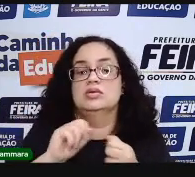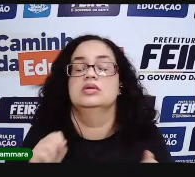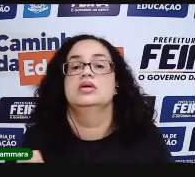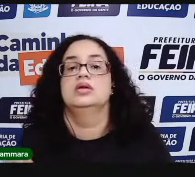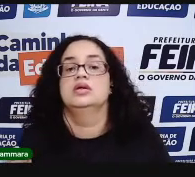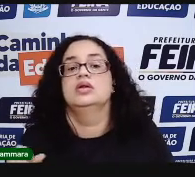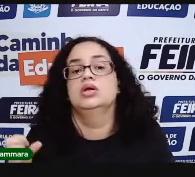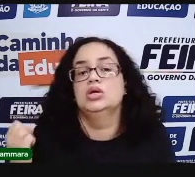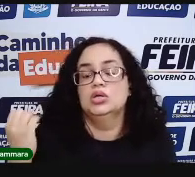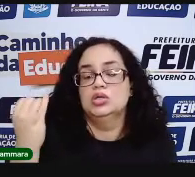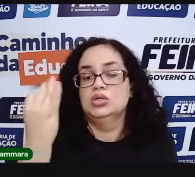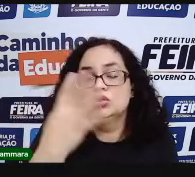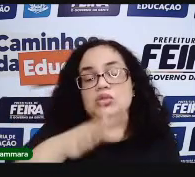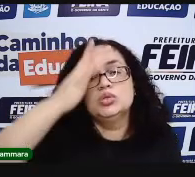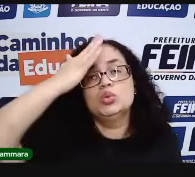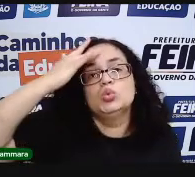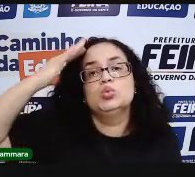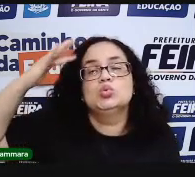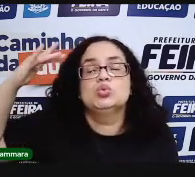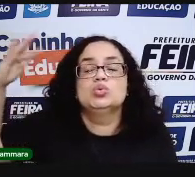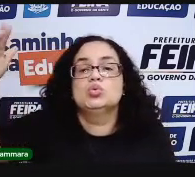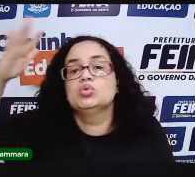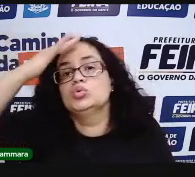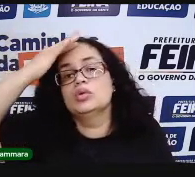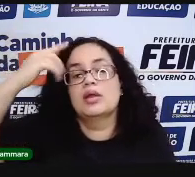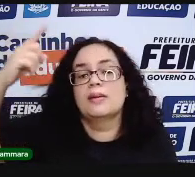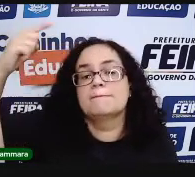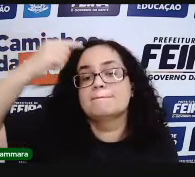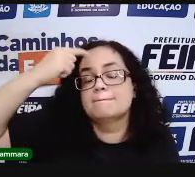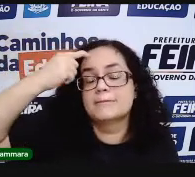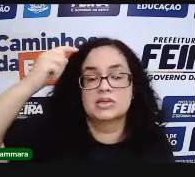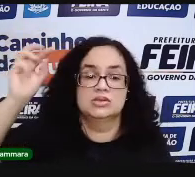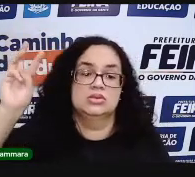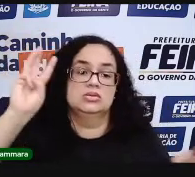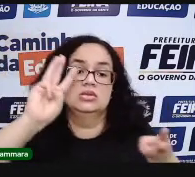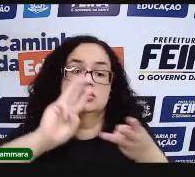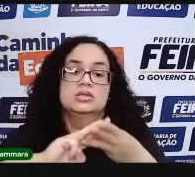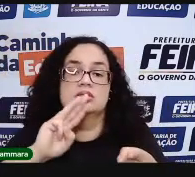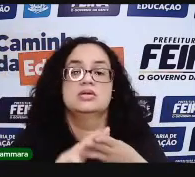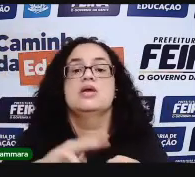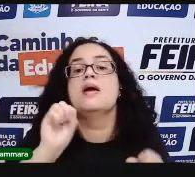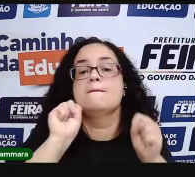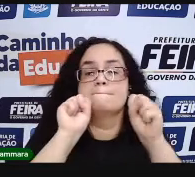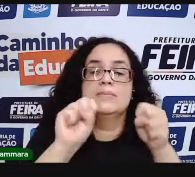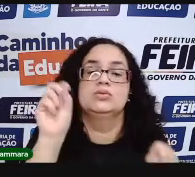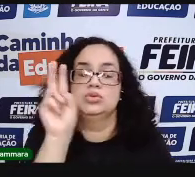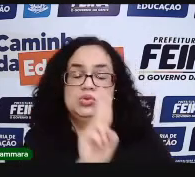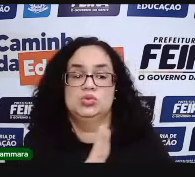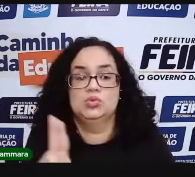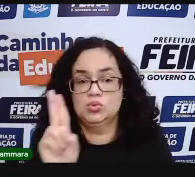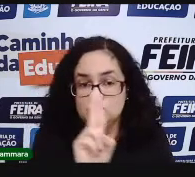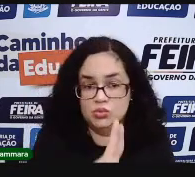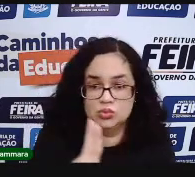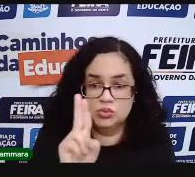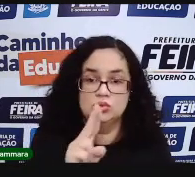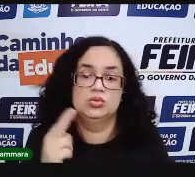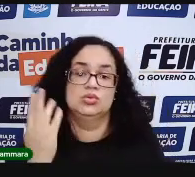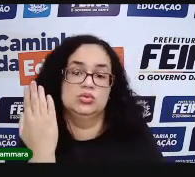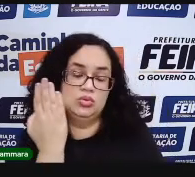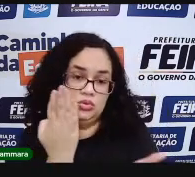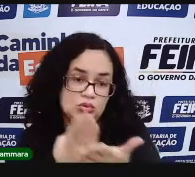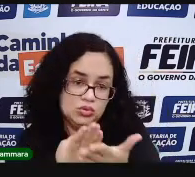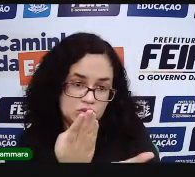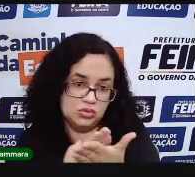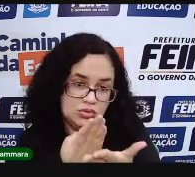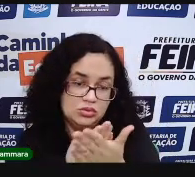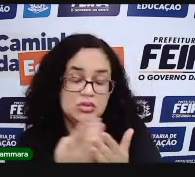as contas. Sonem alto. Pense na matemática. No que vocês podem utilizar nos seus